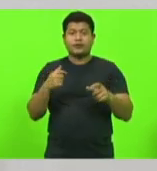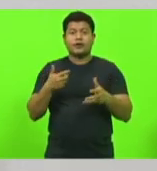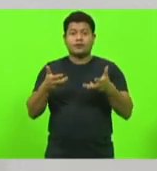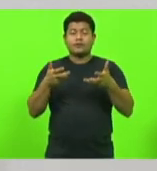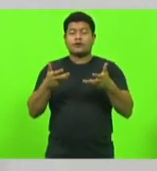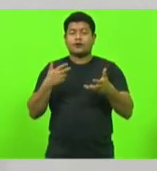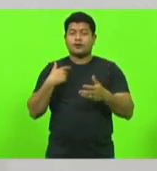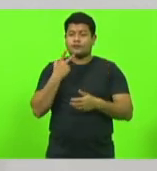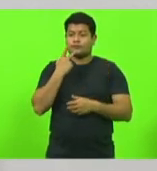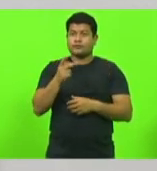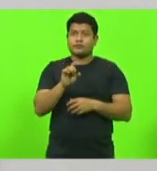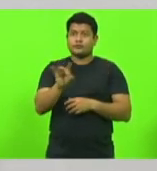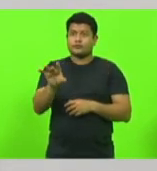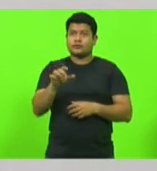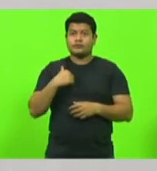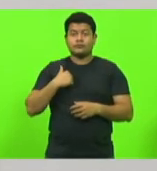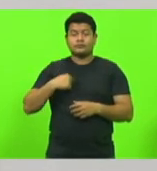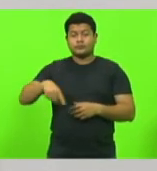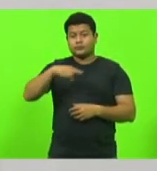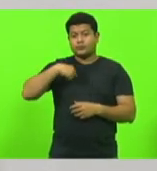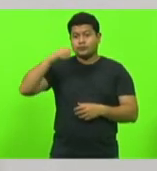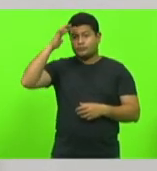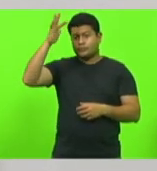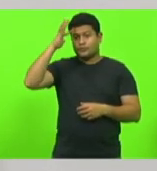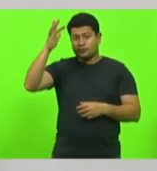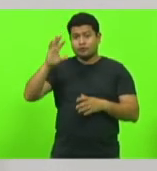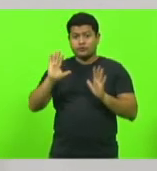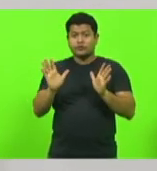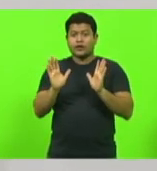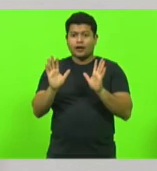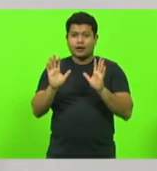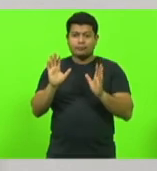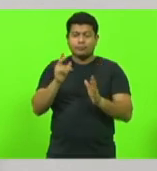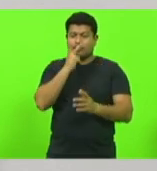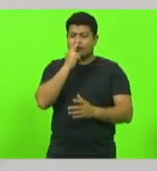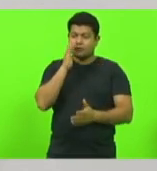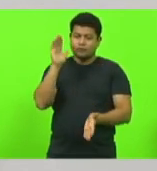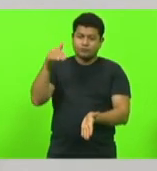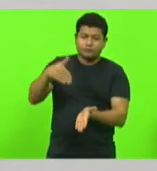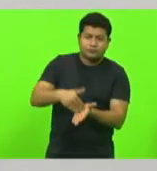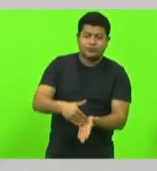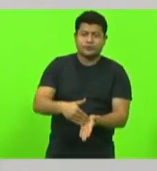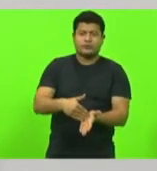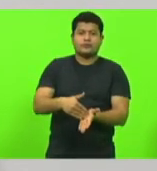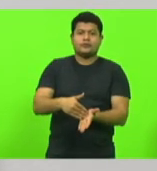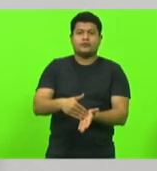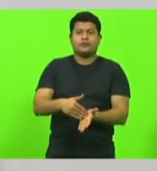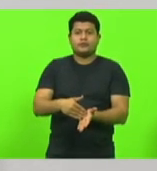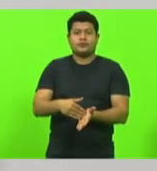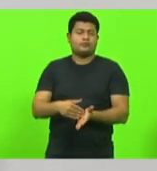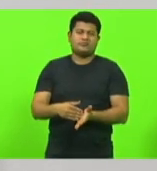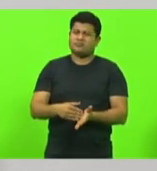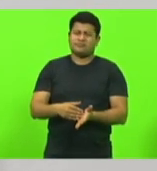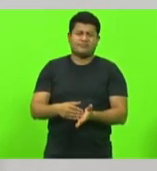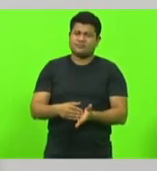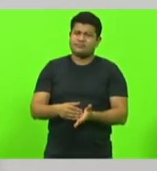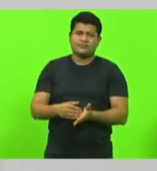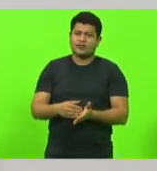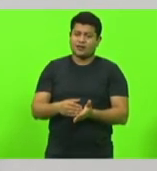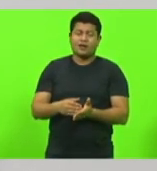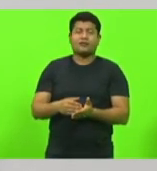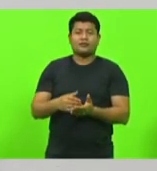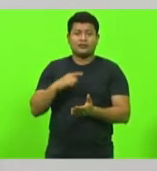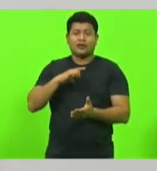que, quando a gente imagina que chegamos ao fundo do poço, não chegamos ao fundo do poço. Imagine que